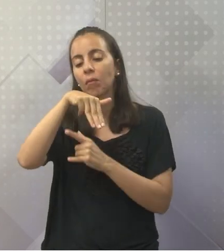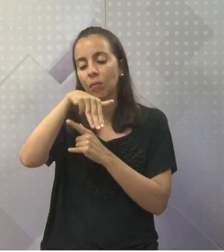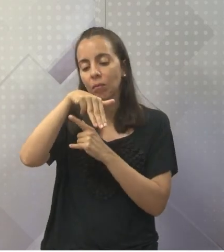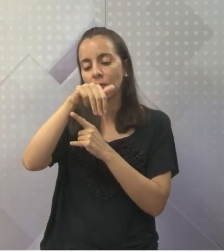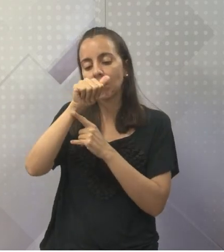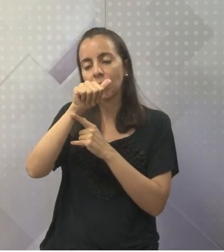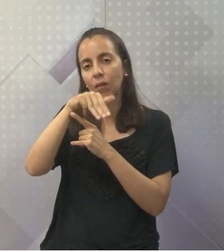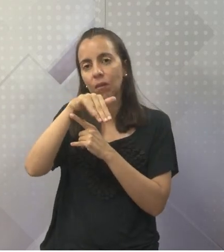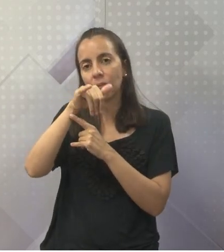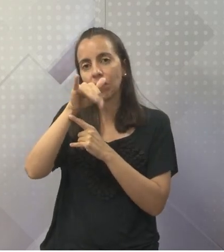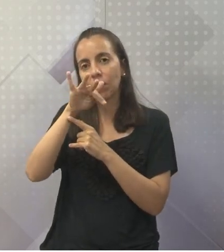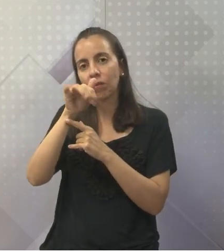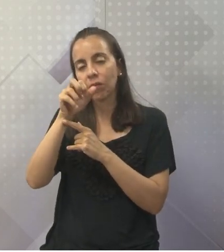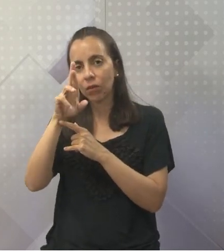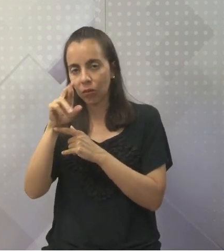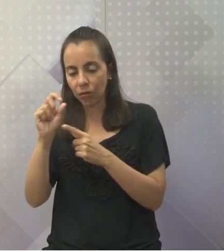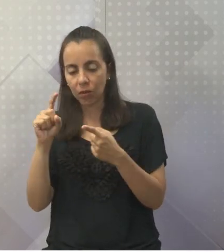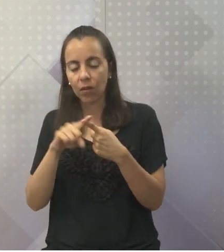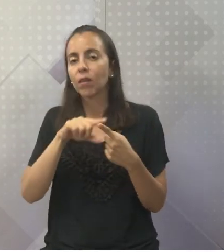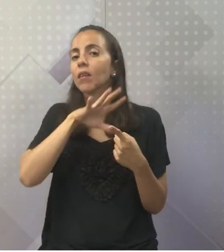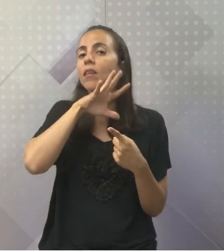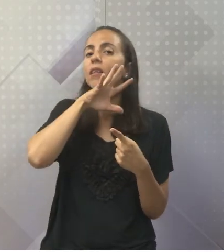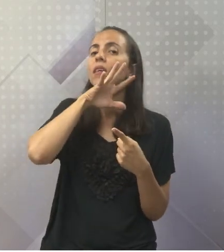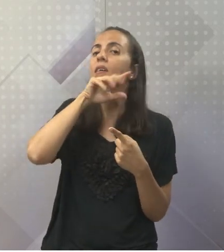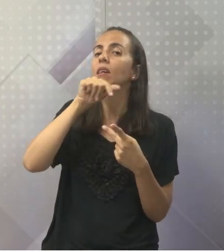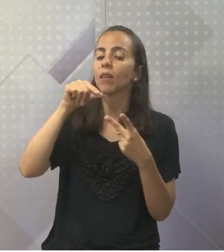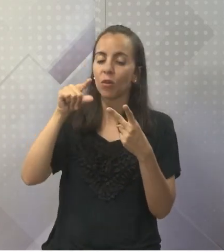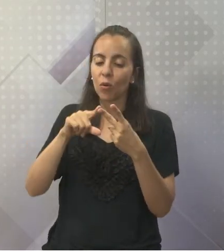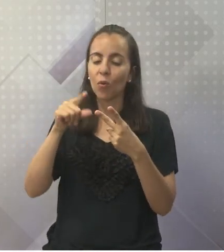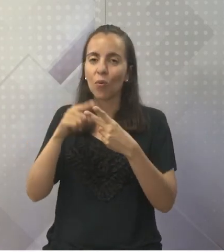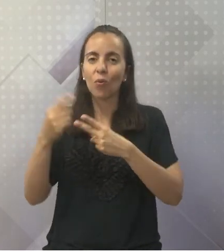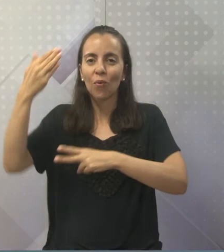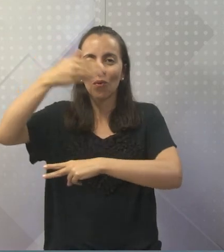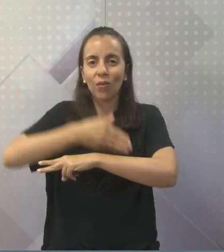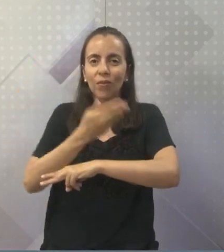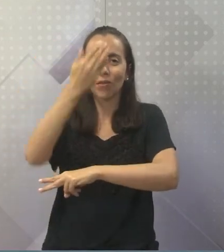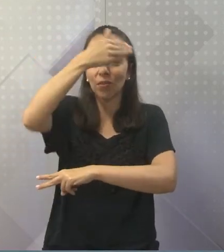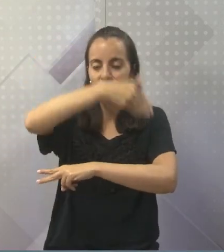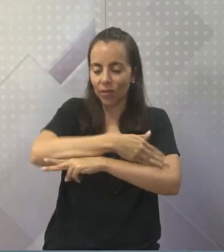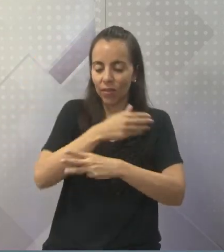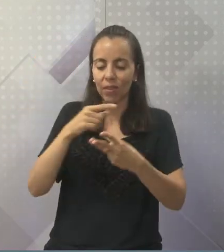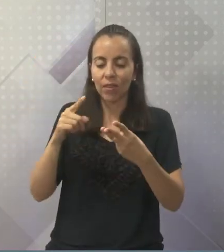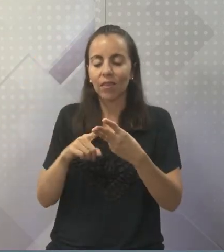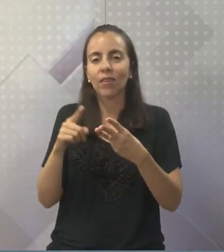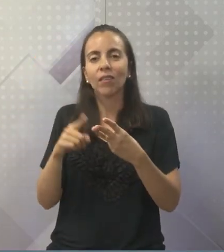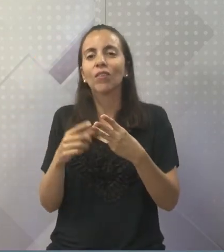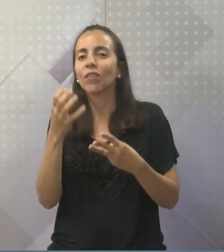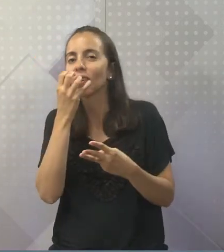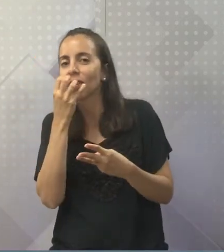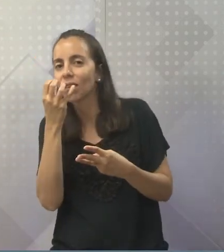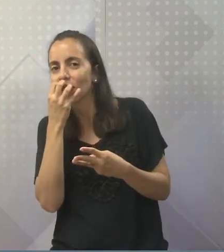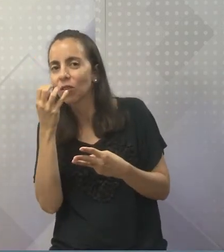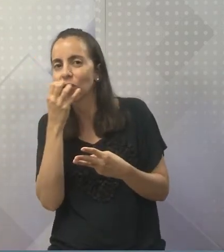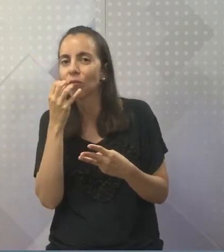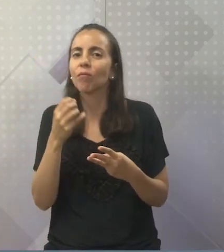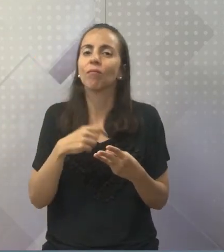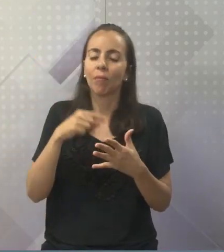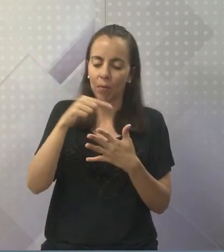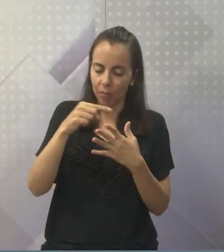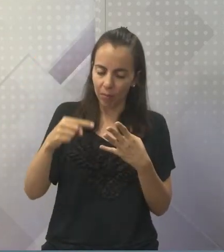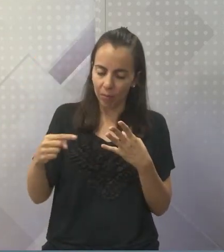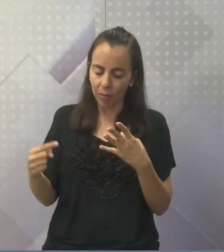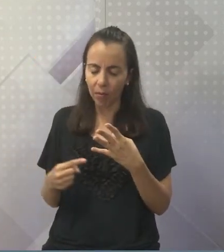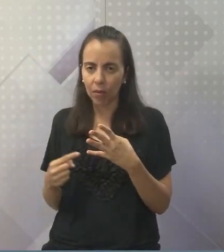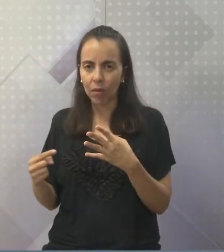o golfinho, o gorila, o cachorro são mamíferos. E, professor, o que é que agrupa eles